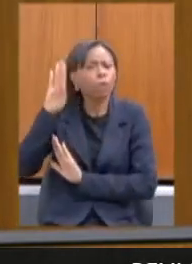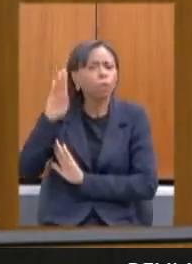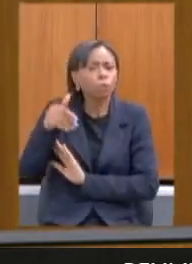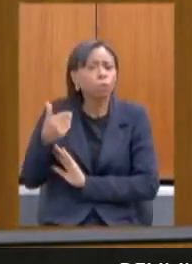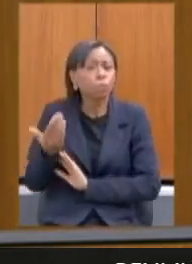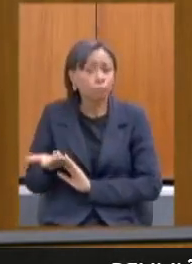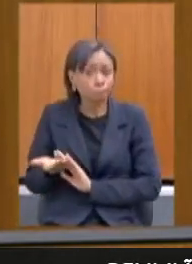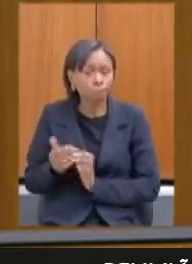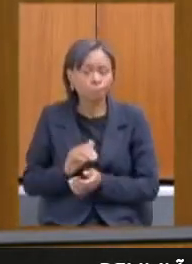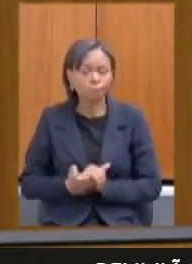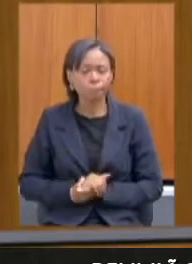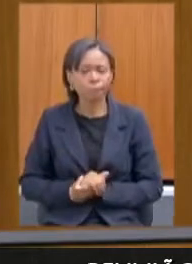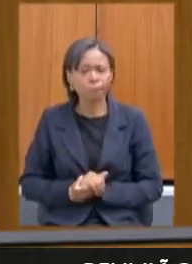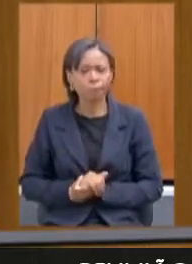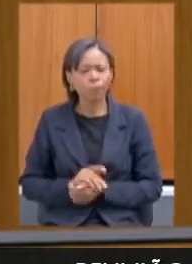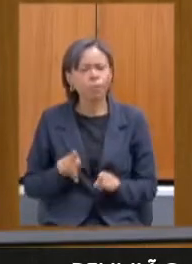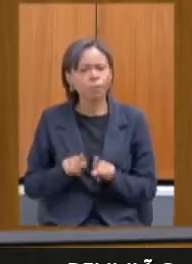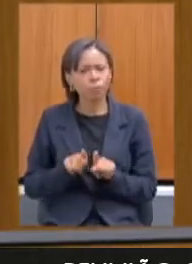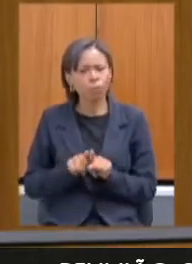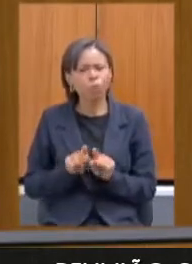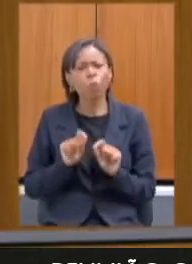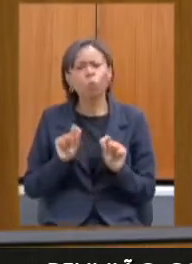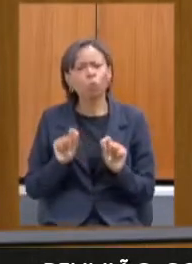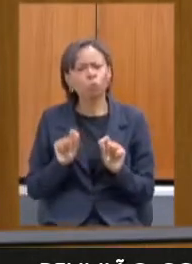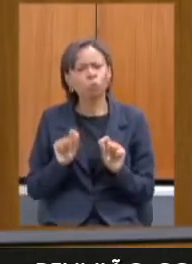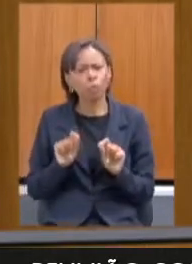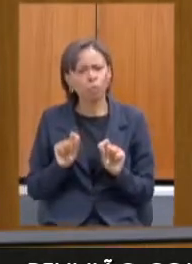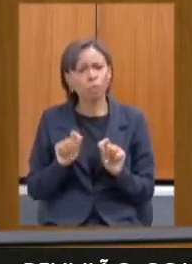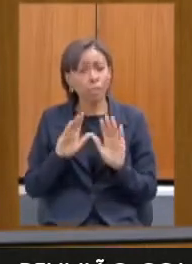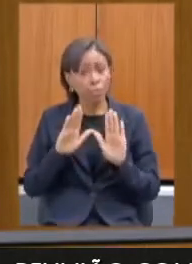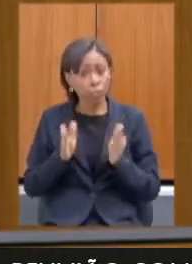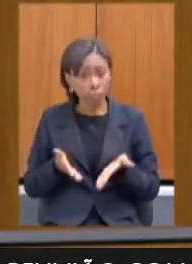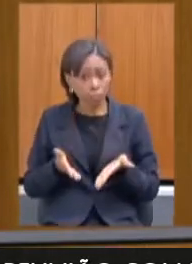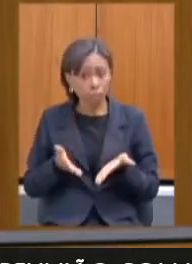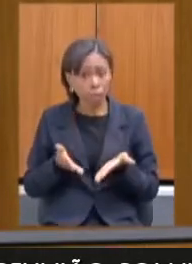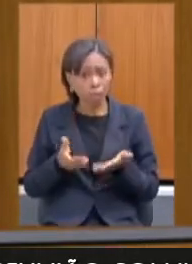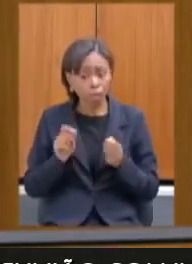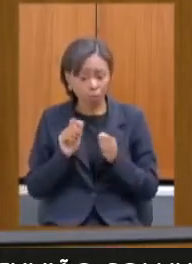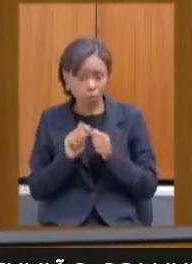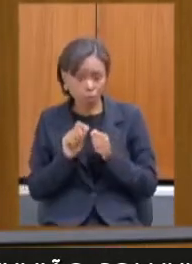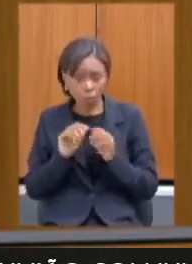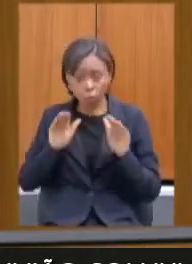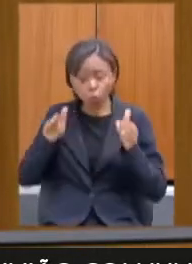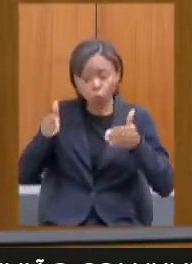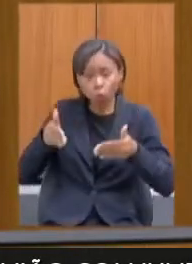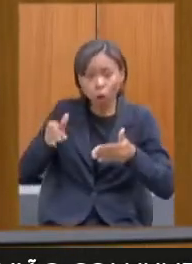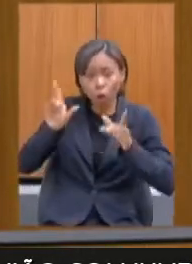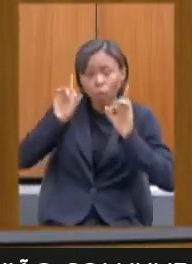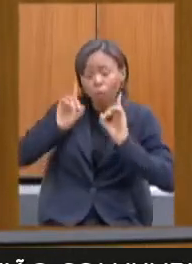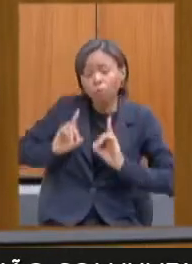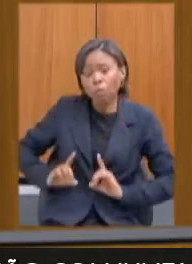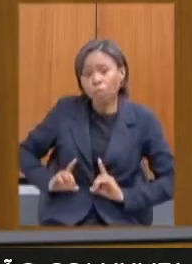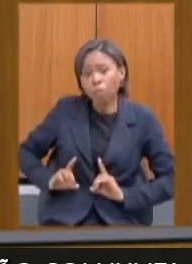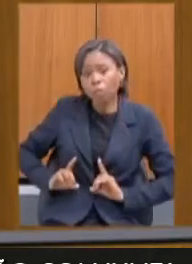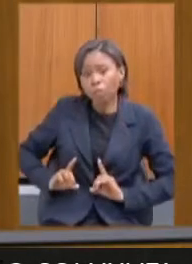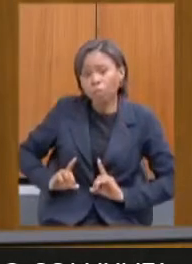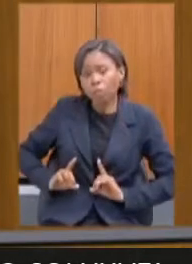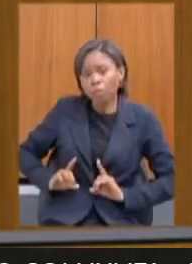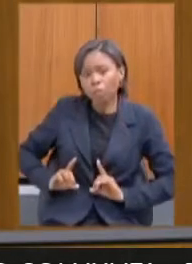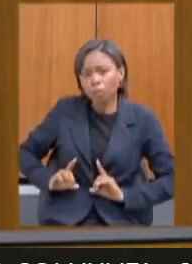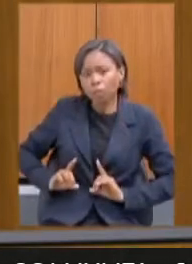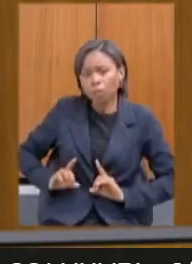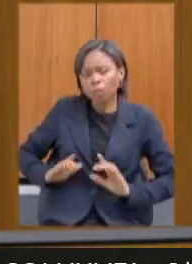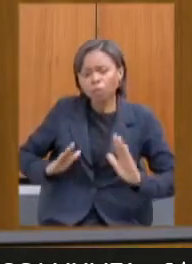E o que foi feito em prol das pessoas com deficiência durante a pandemia do Covid-19?